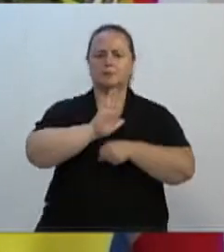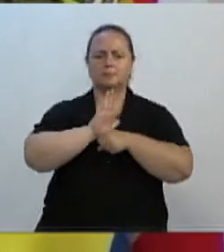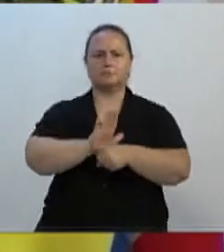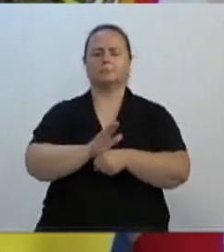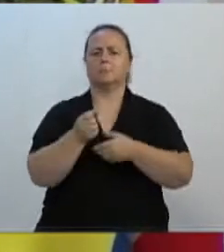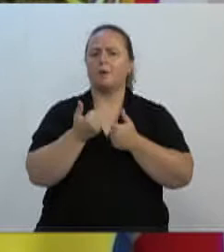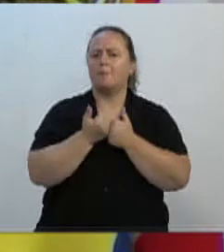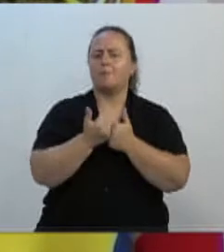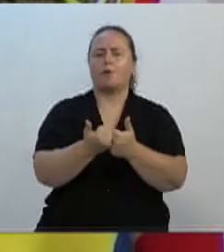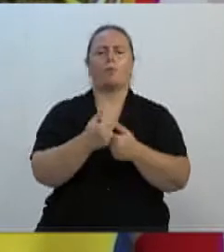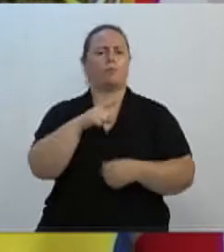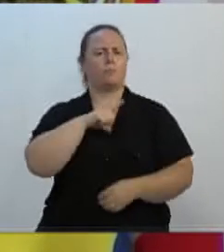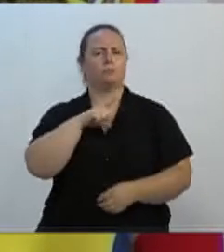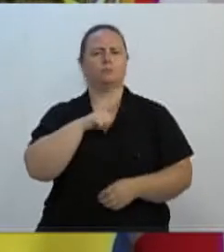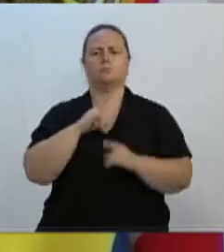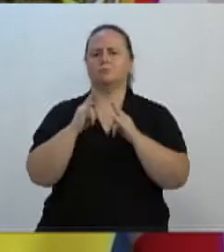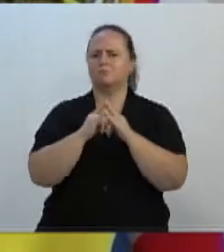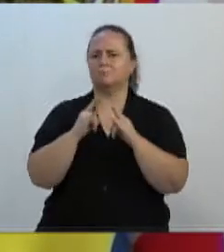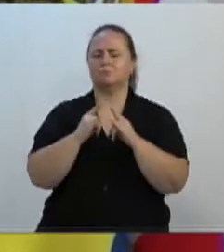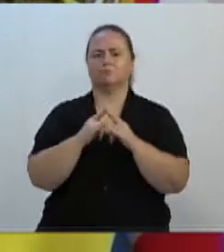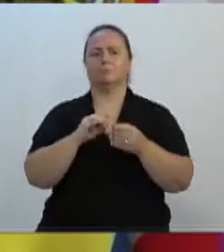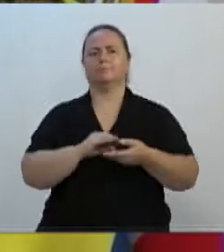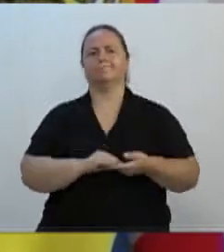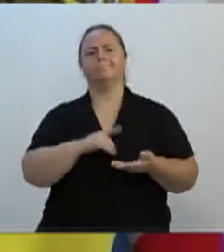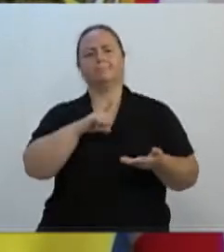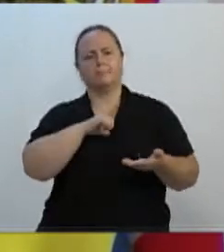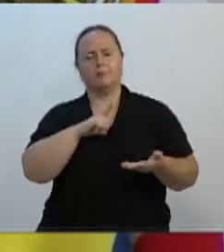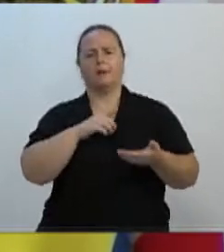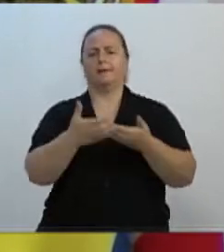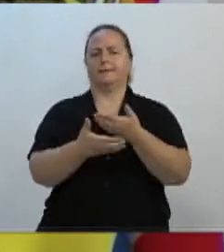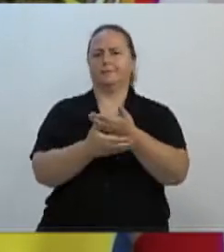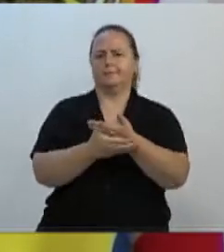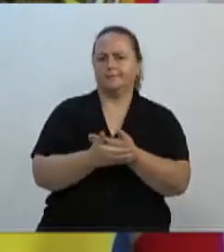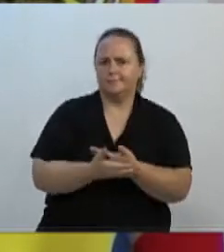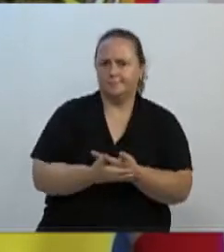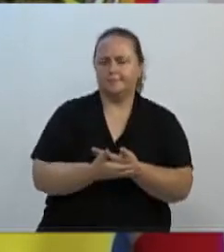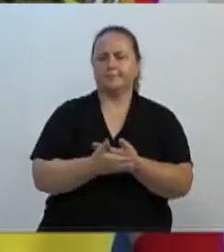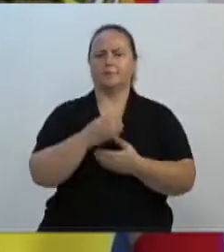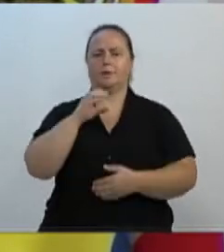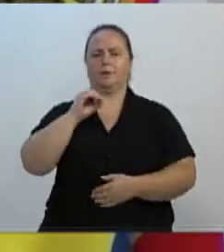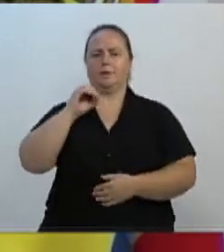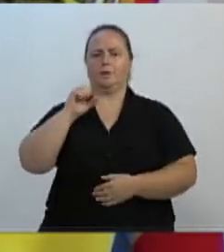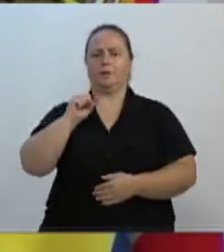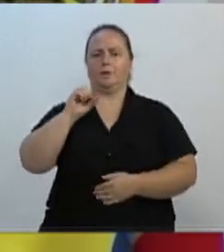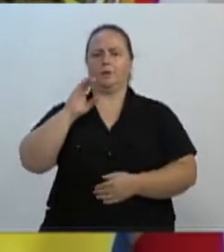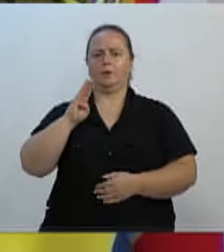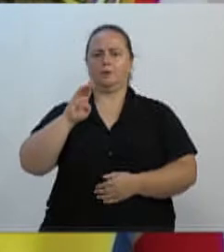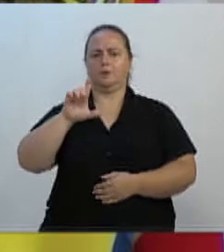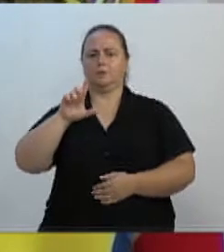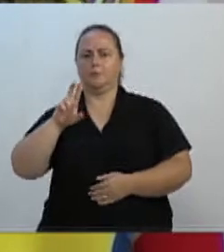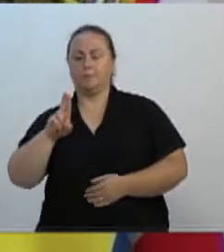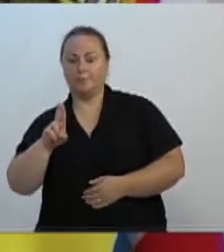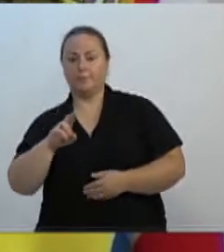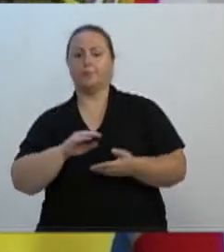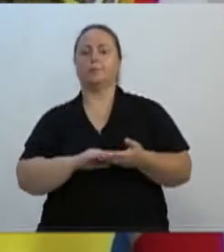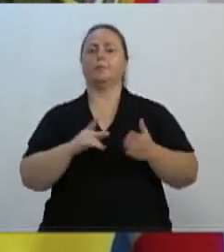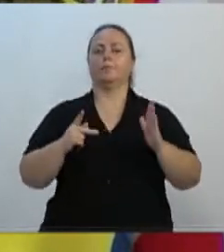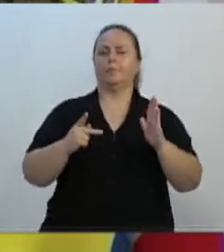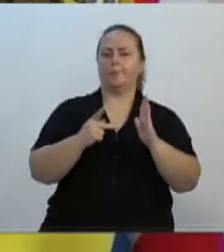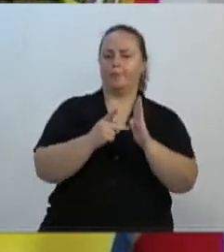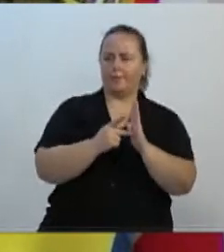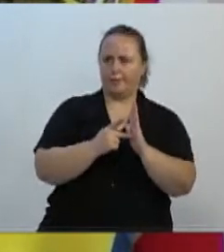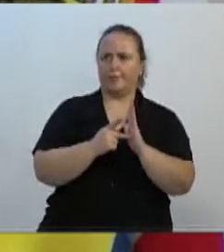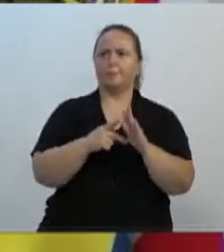várias entidades, dentre elas o Hospital Santo Antônio, o OSBLU, o Observatório Social de Blumenau, o próprio PROCON, que